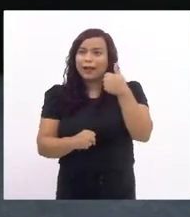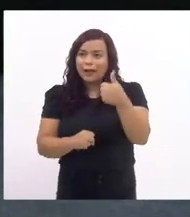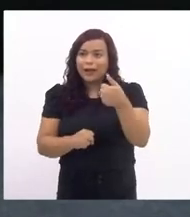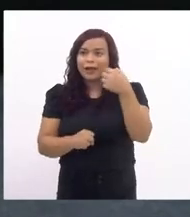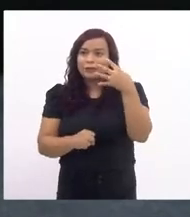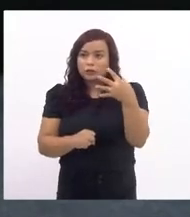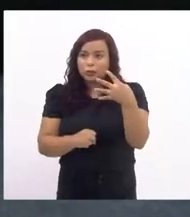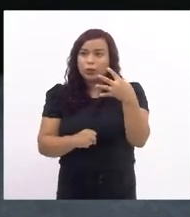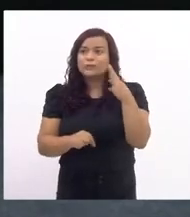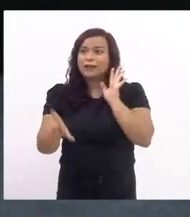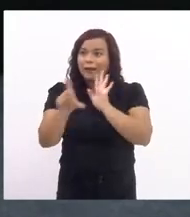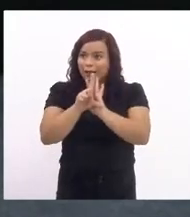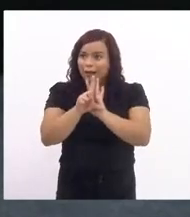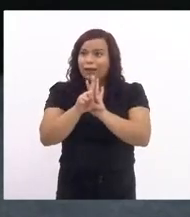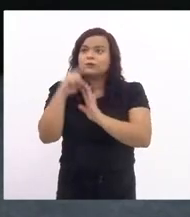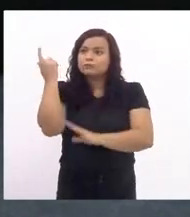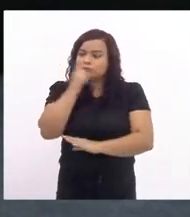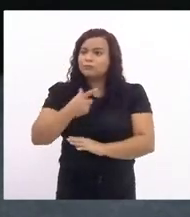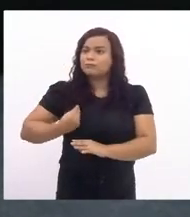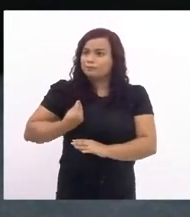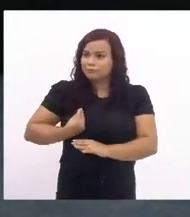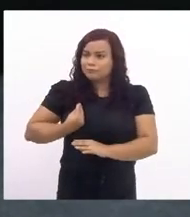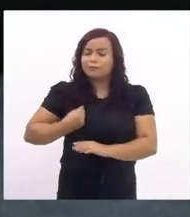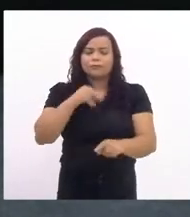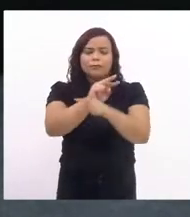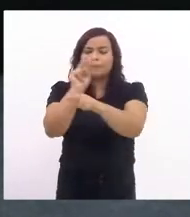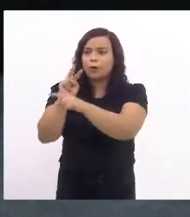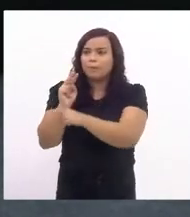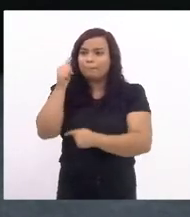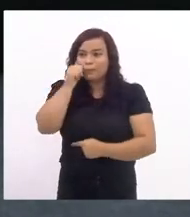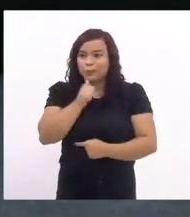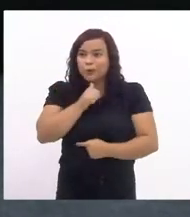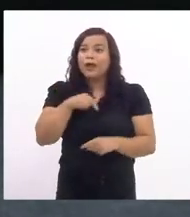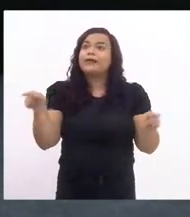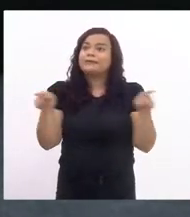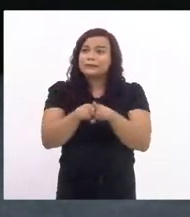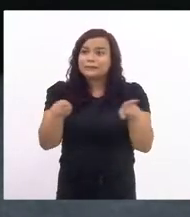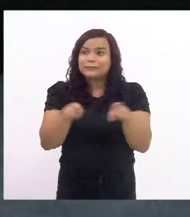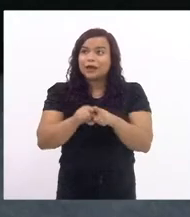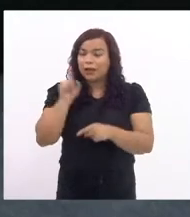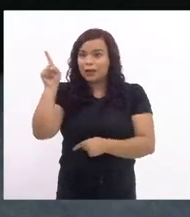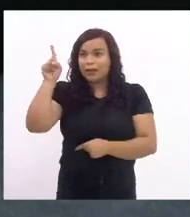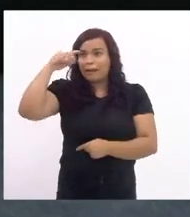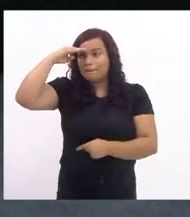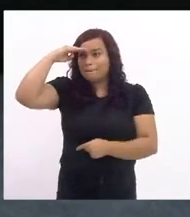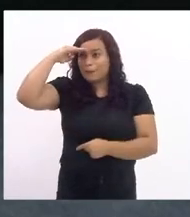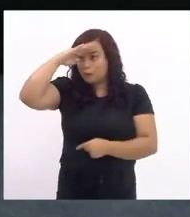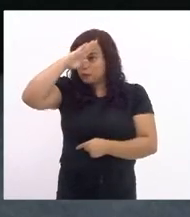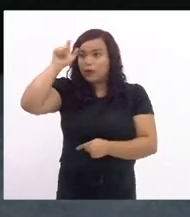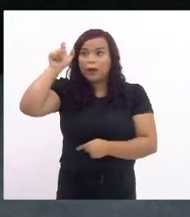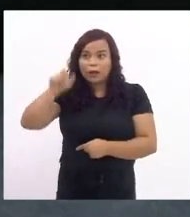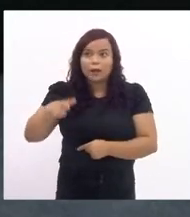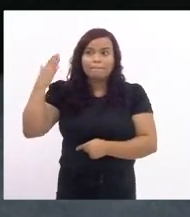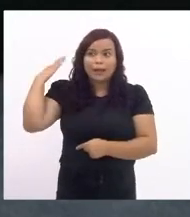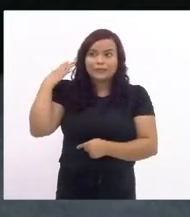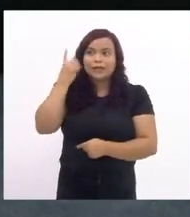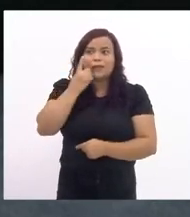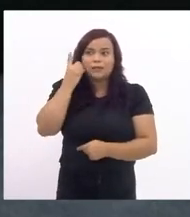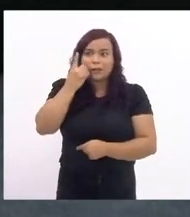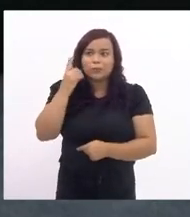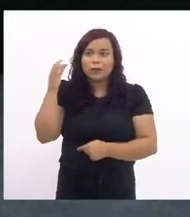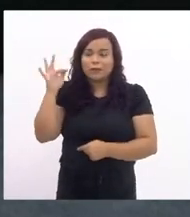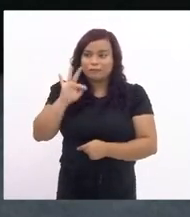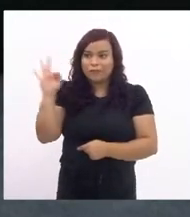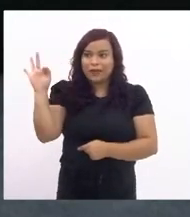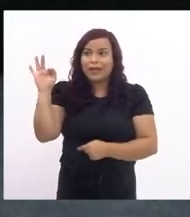sancionadas que protegem as nossas mulheres inclusive quando Bolsonaro era deputado federal criou aquela lei de